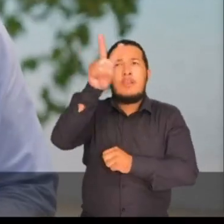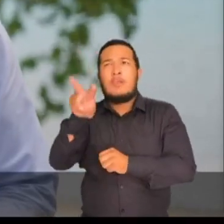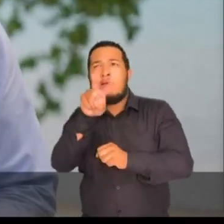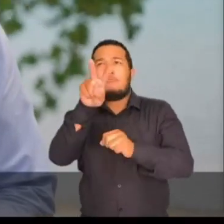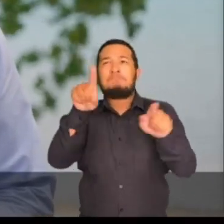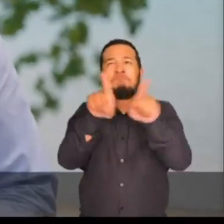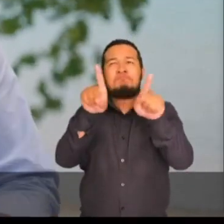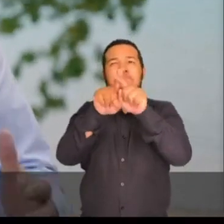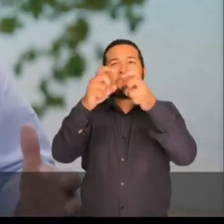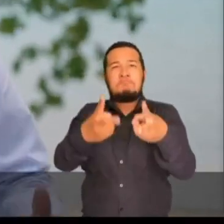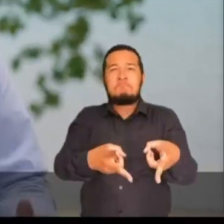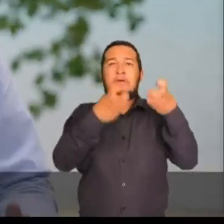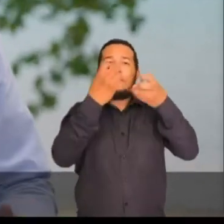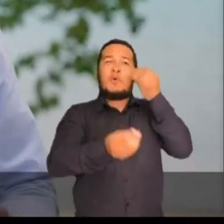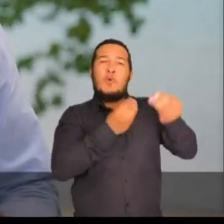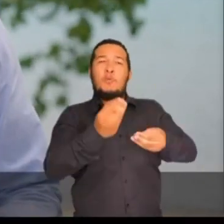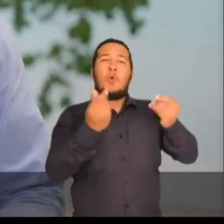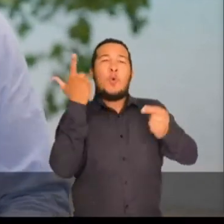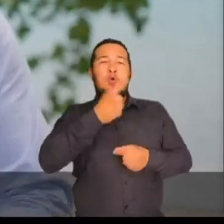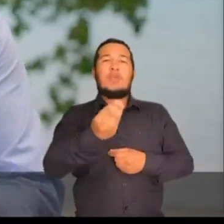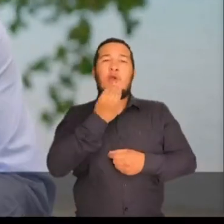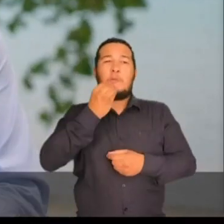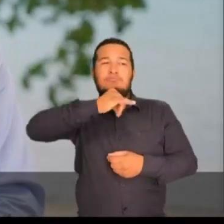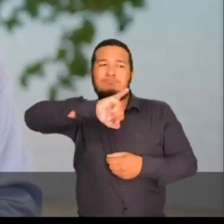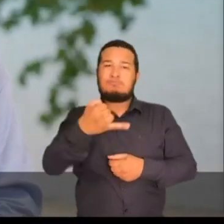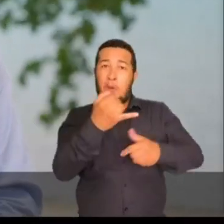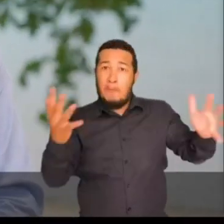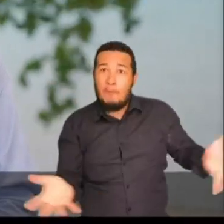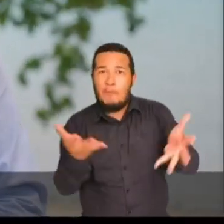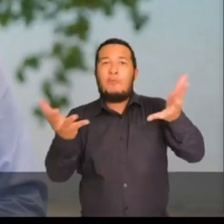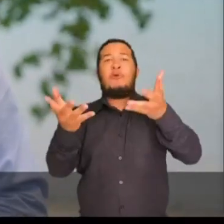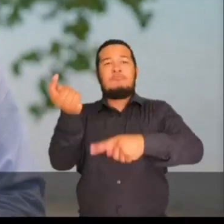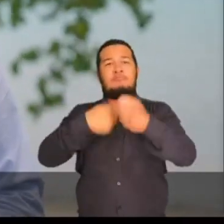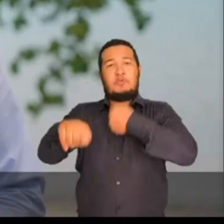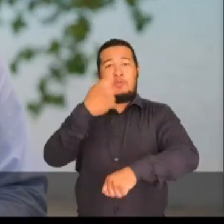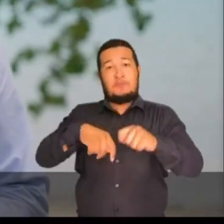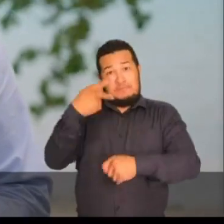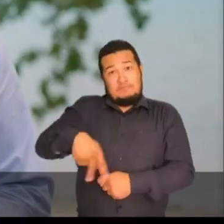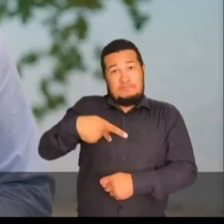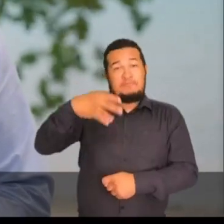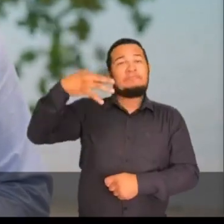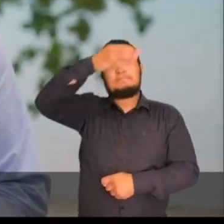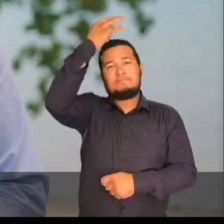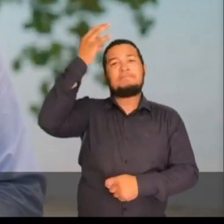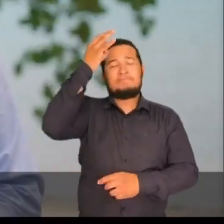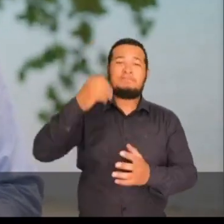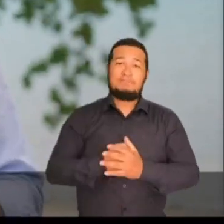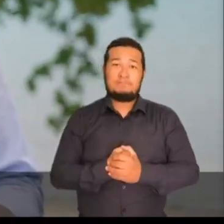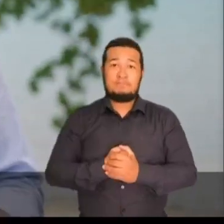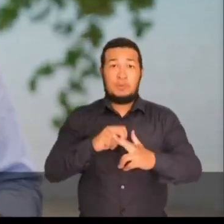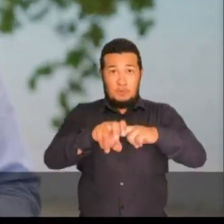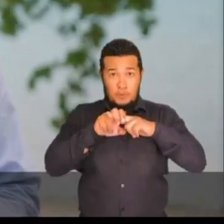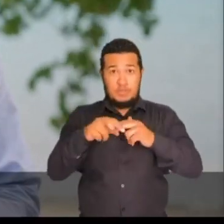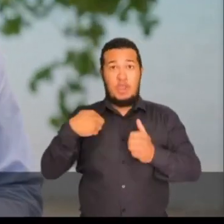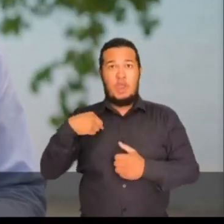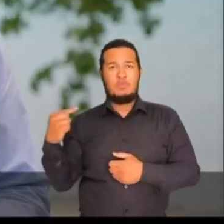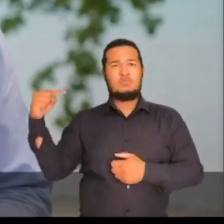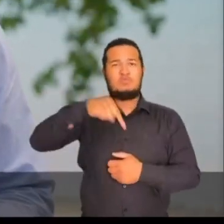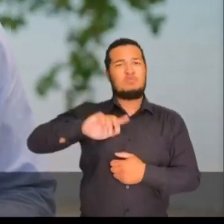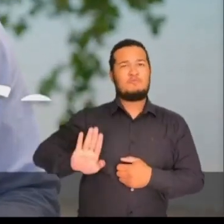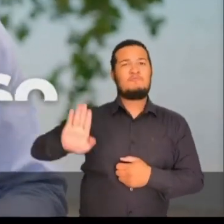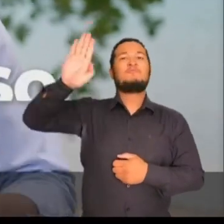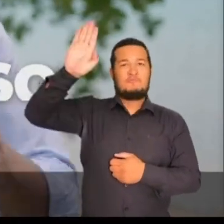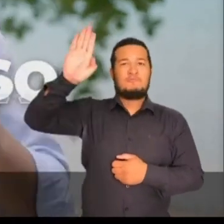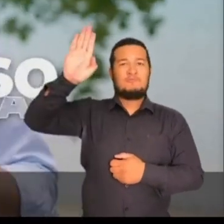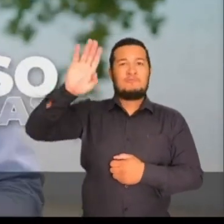E para identificar as melhores oportunidades para potencializar a economia do nosso querido Espírito Santo. É para isso que estou